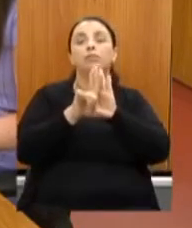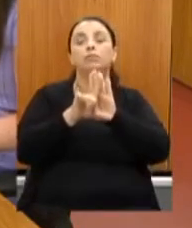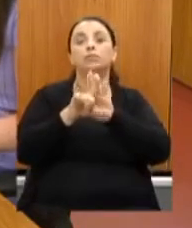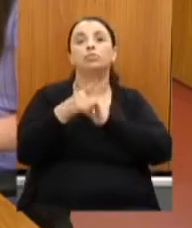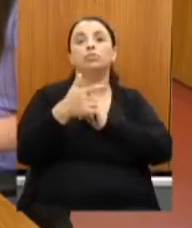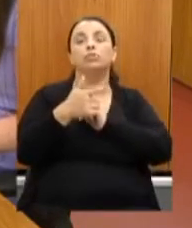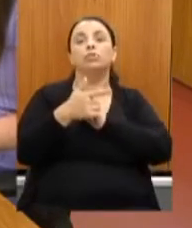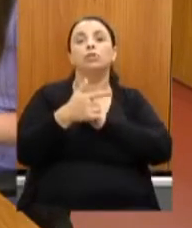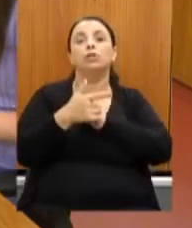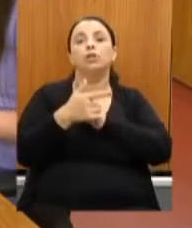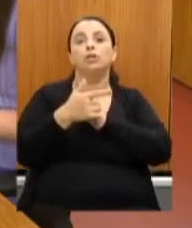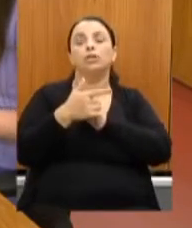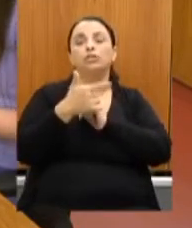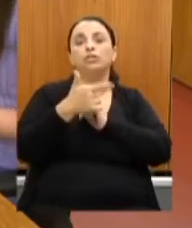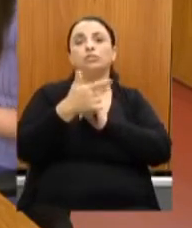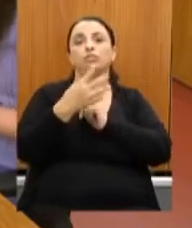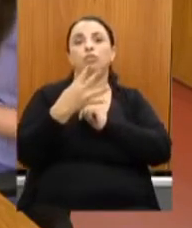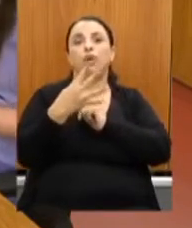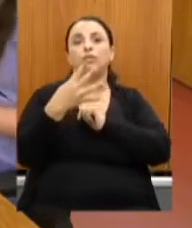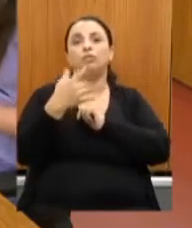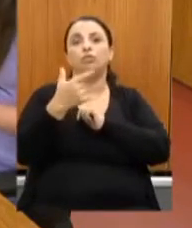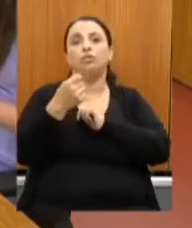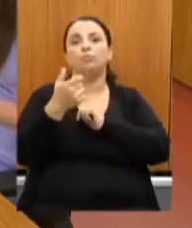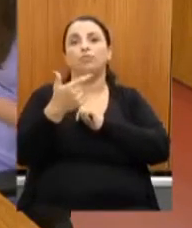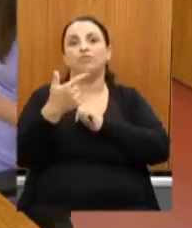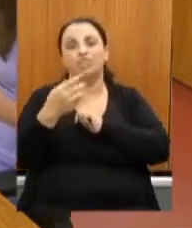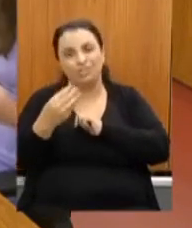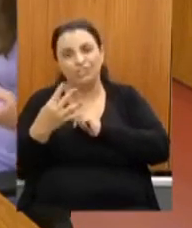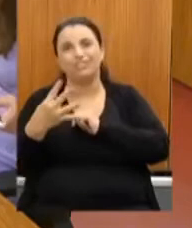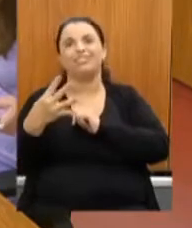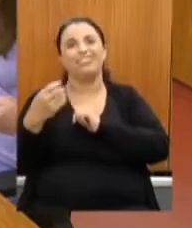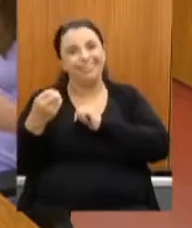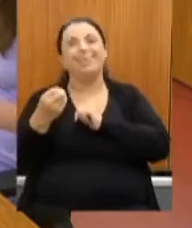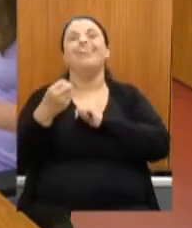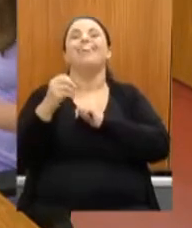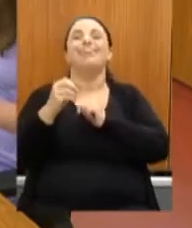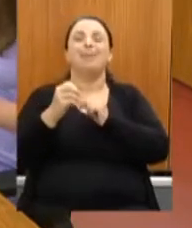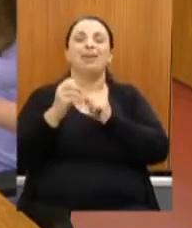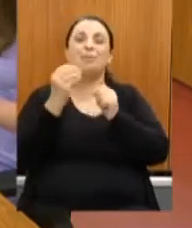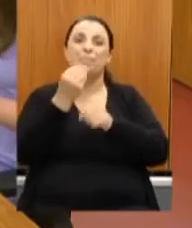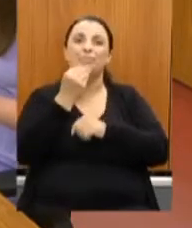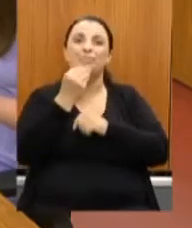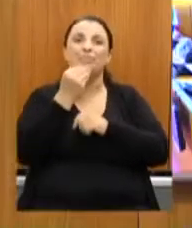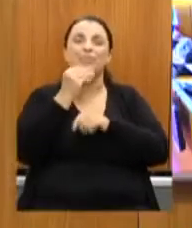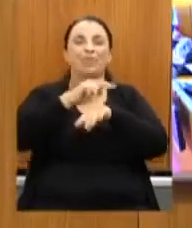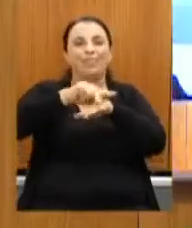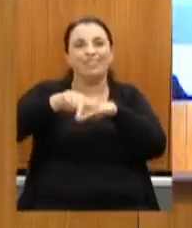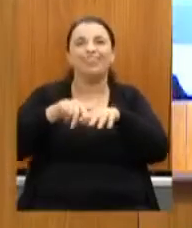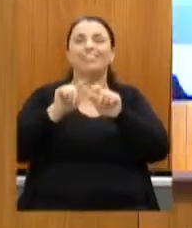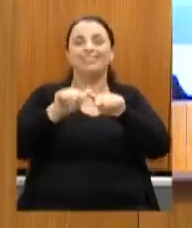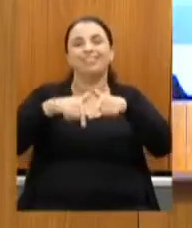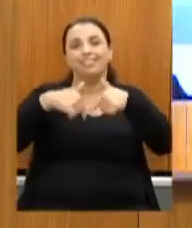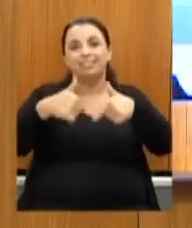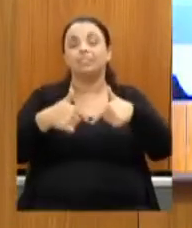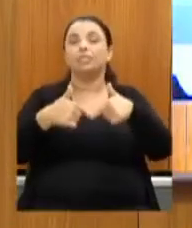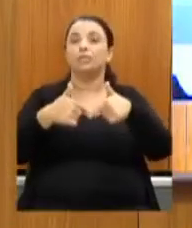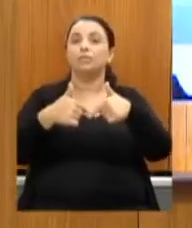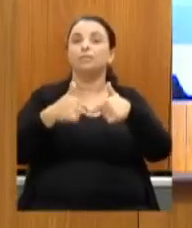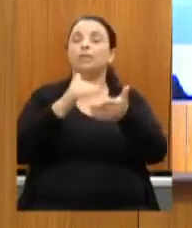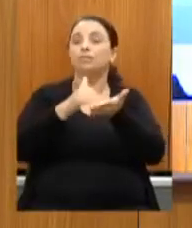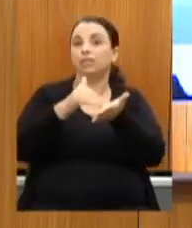lei que possibilitou várias ações do governo do Estado, da Secretaria de Cultura e Turismo,